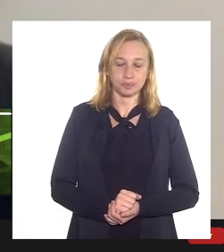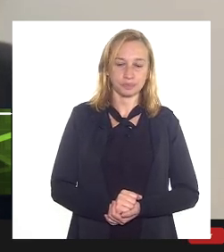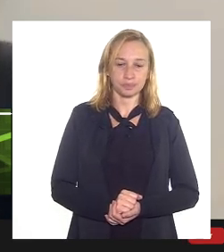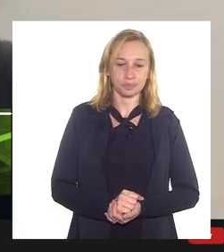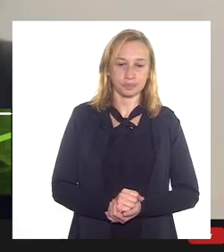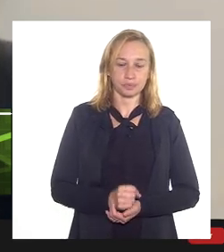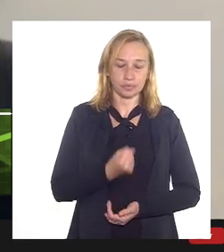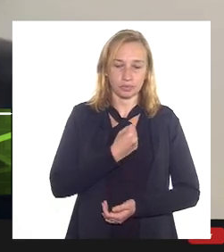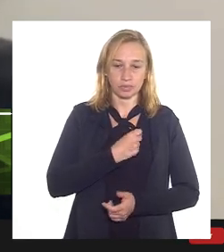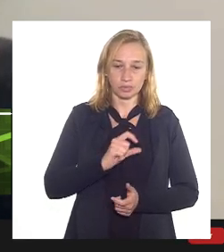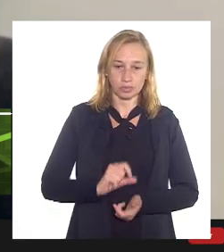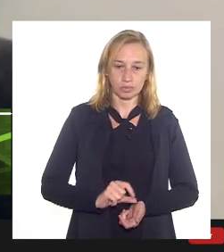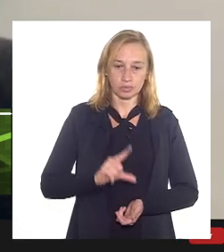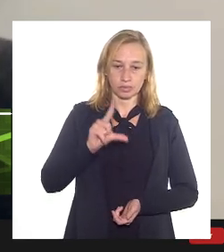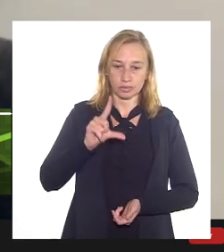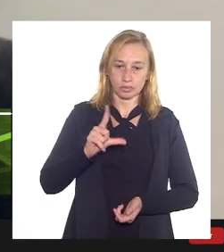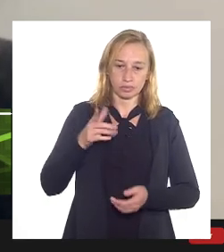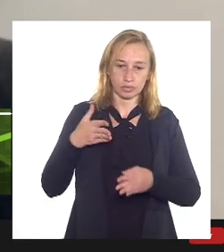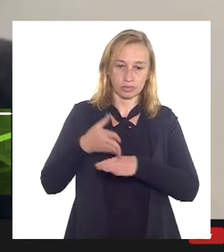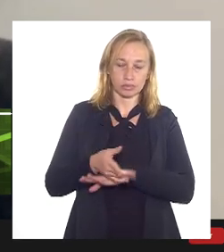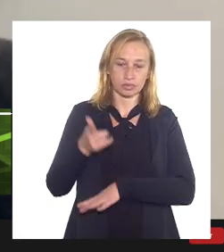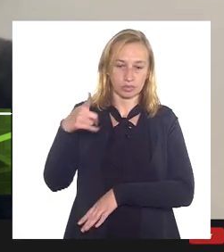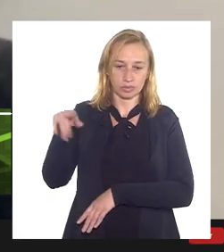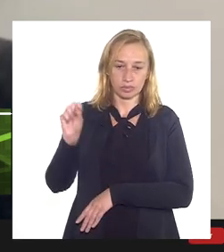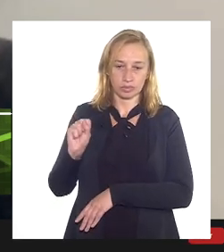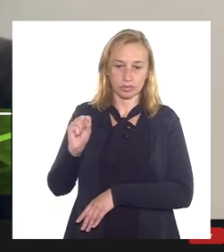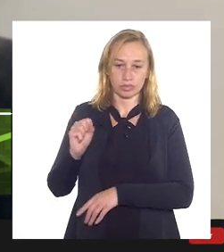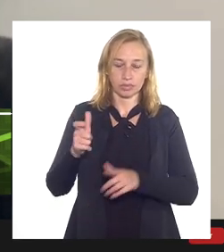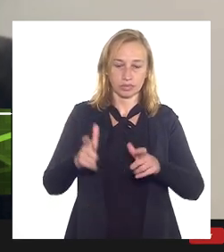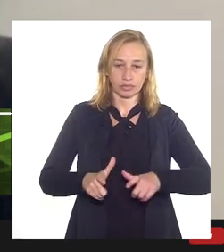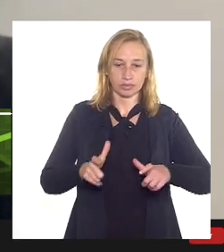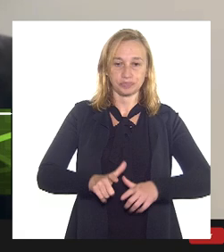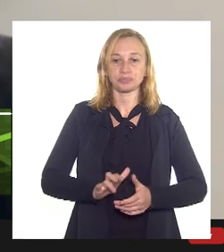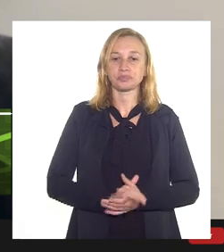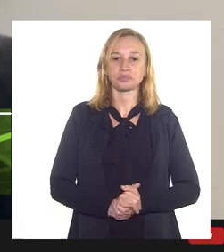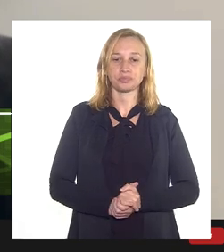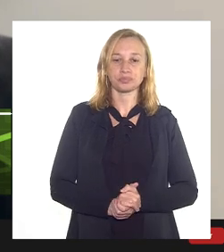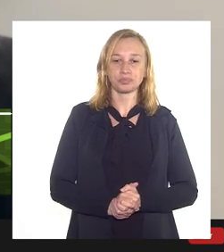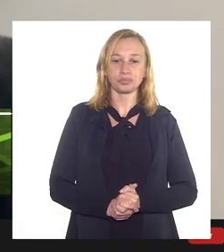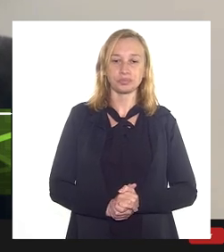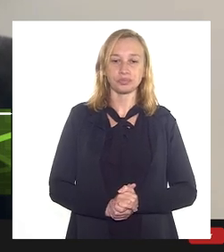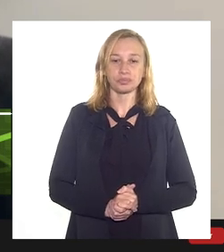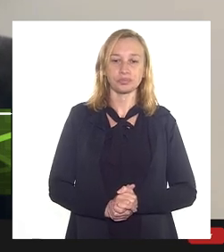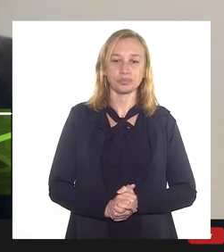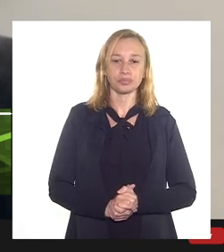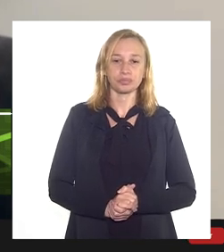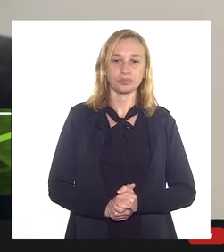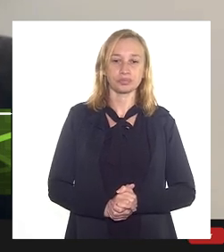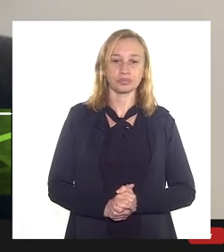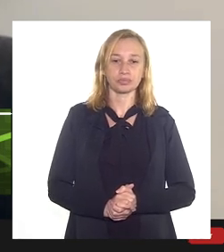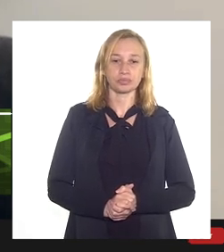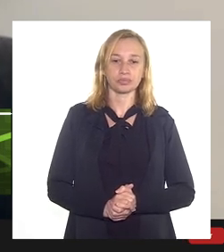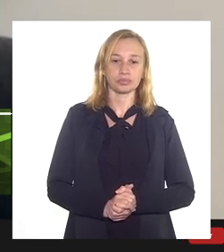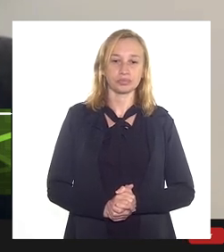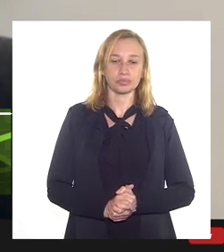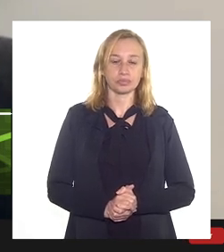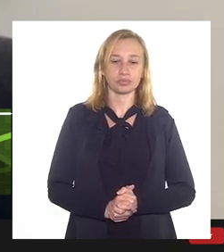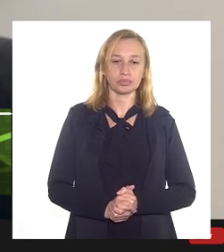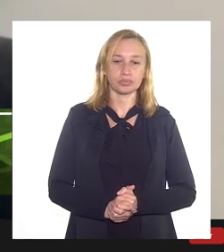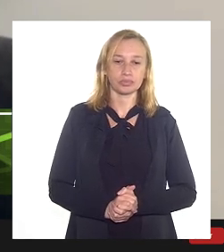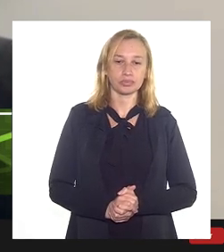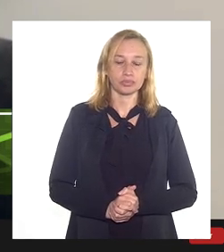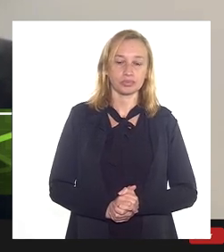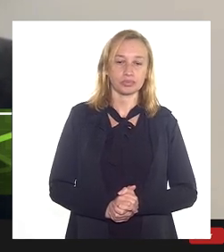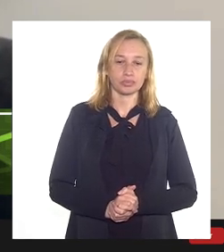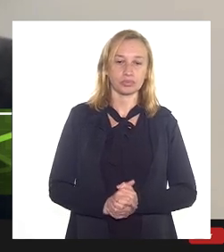aumento da entrada de gás por essa rota né e com isso não chegaremos